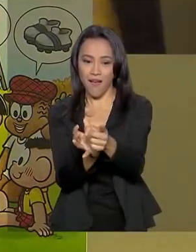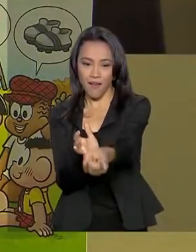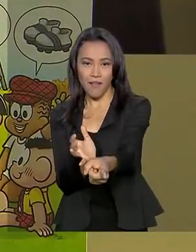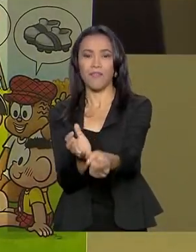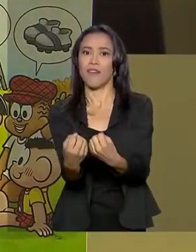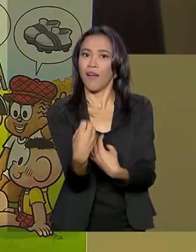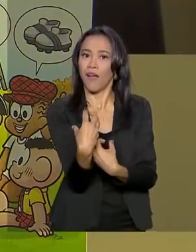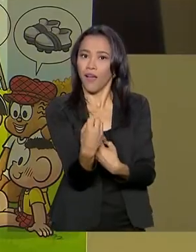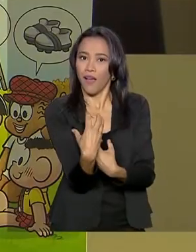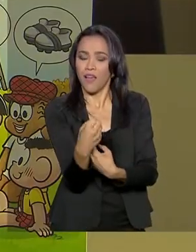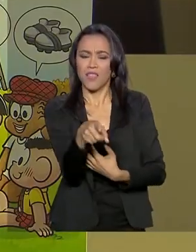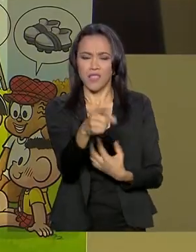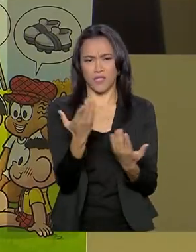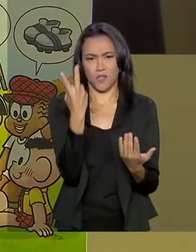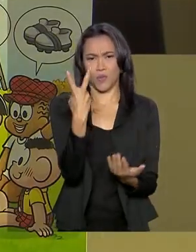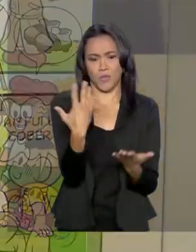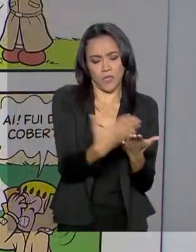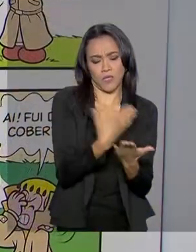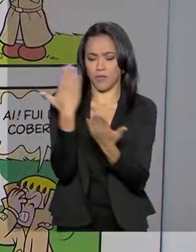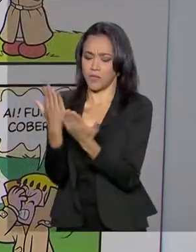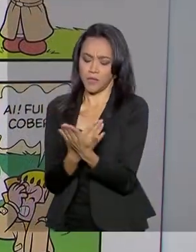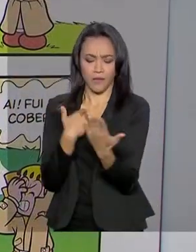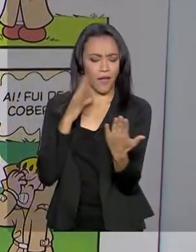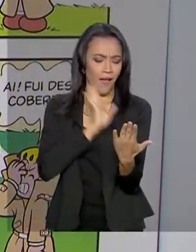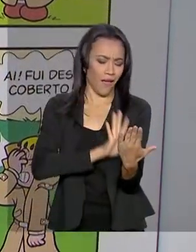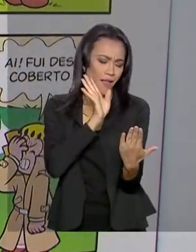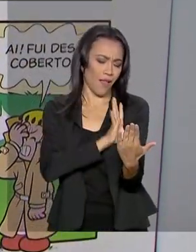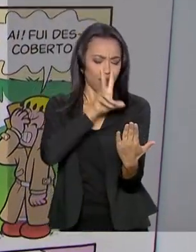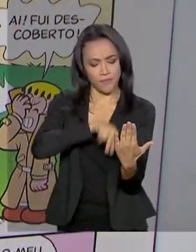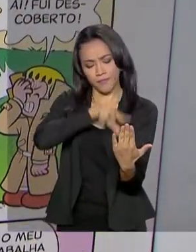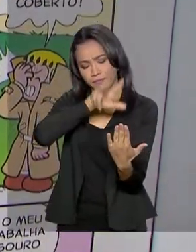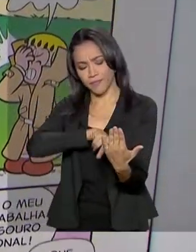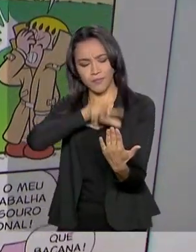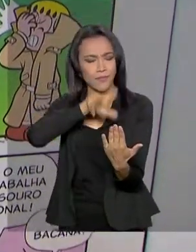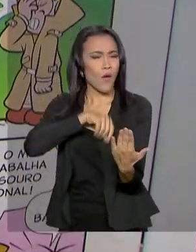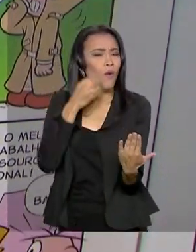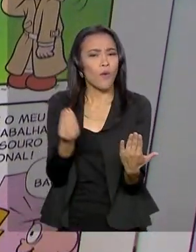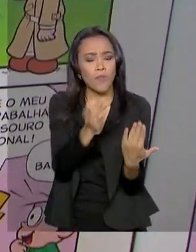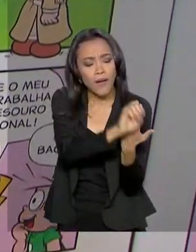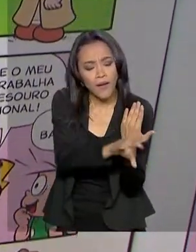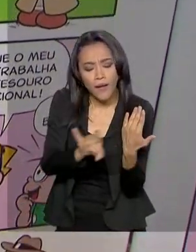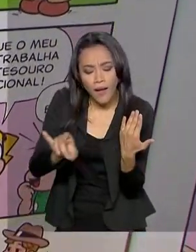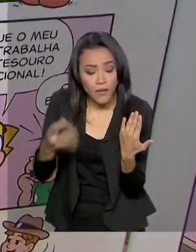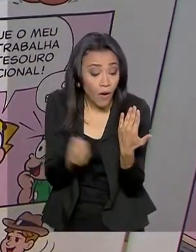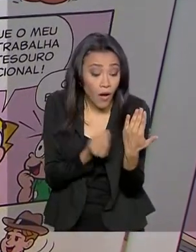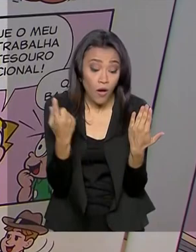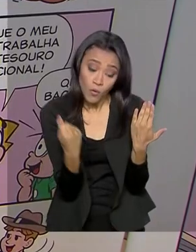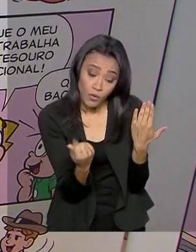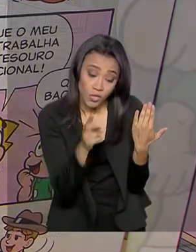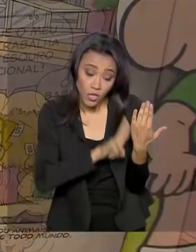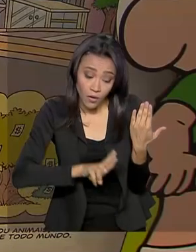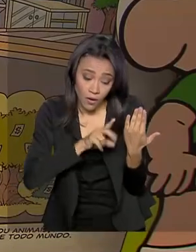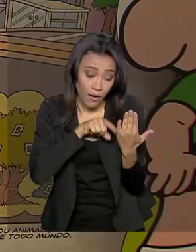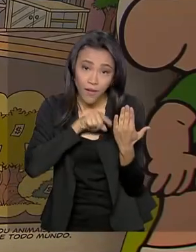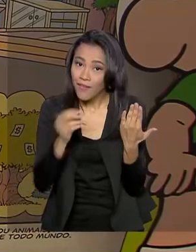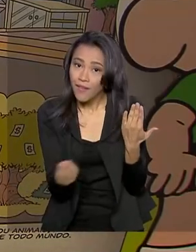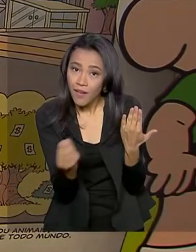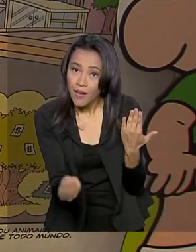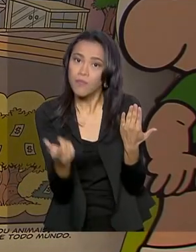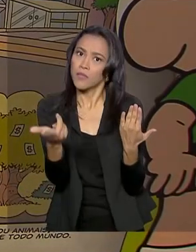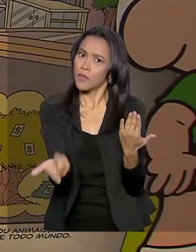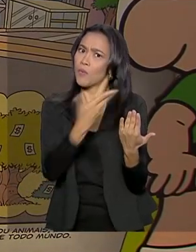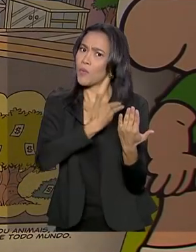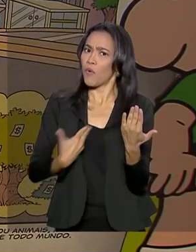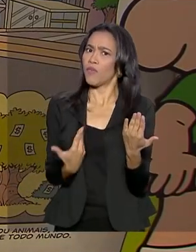Nessas duas revistinhas, eles ensinam de uma forma divertida como cada um pode gastar seu próprio dinheiro e como o governo